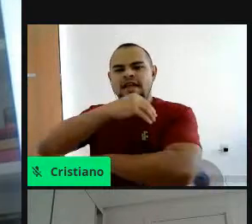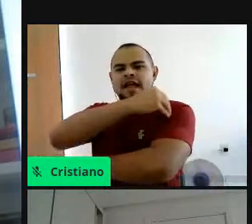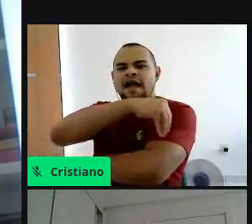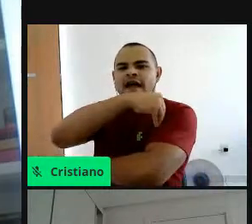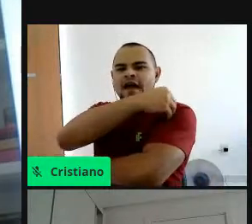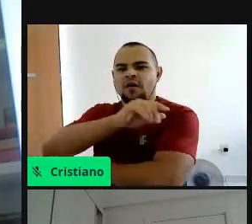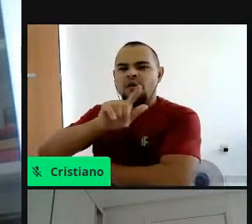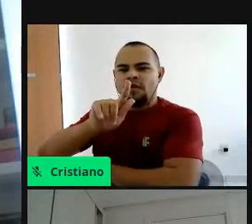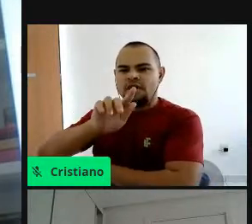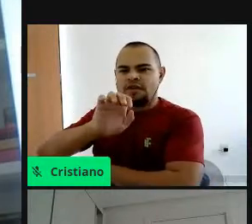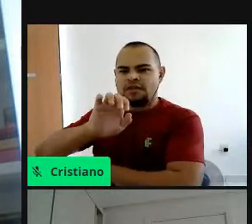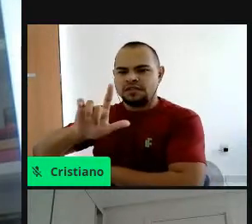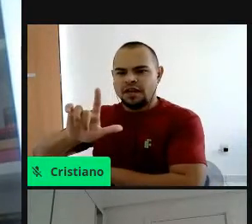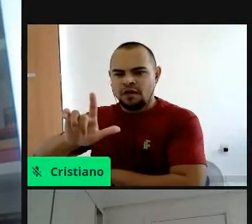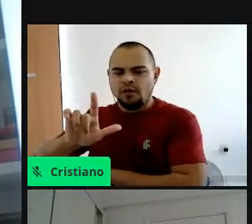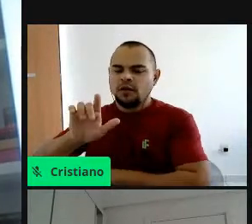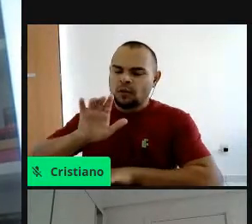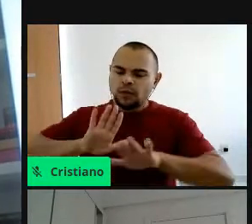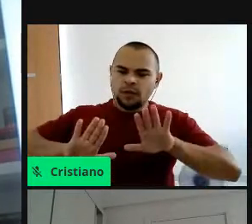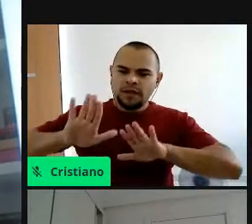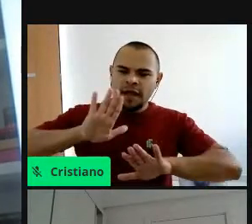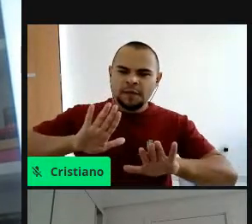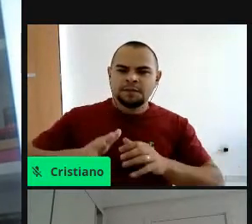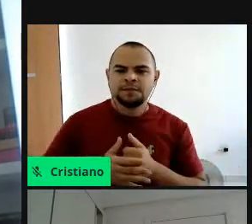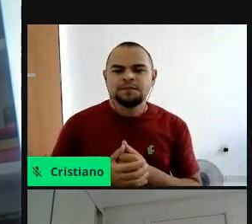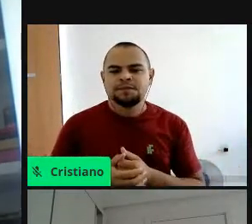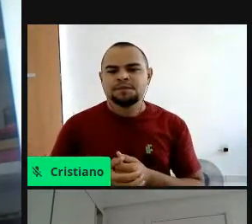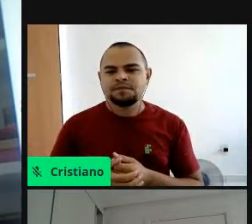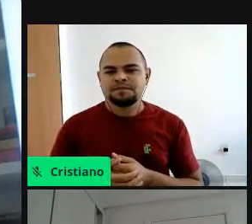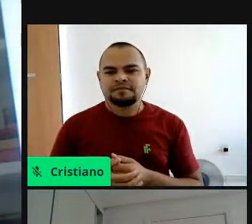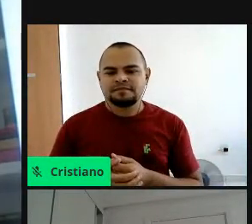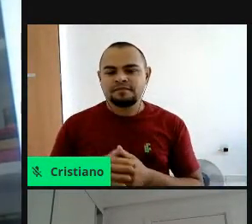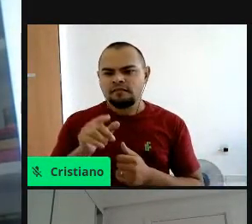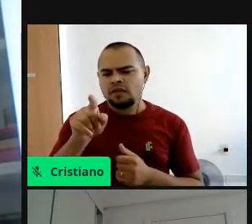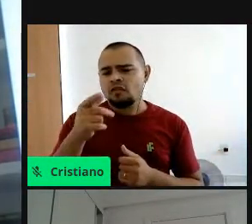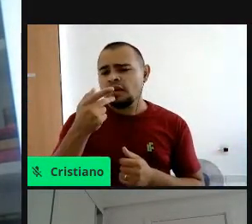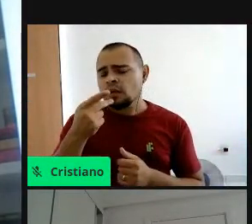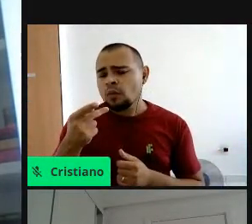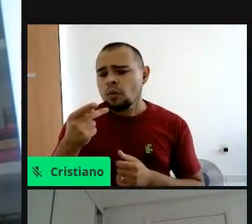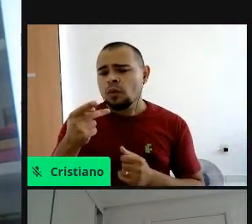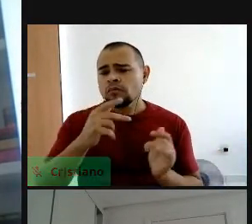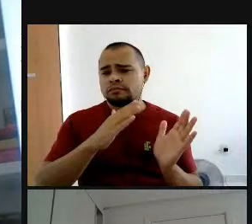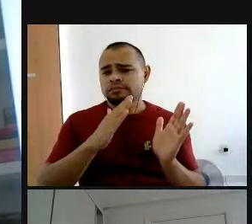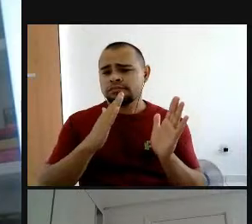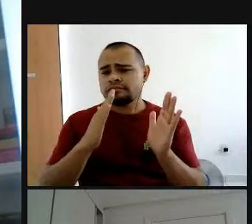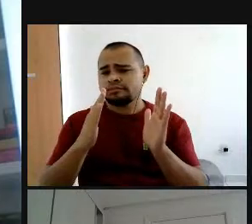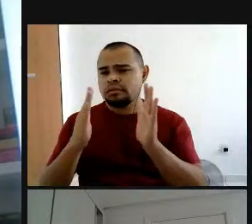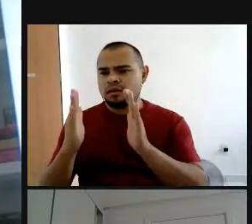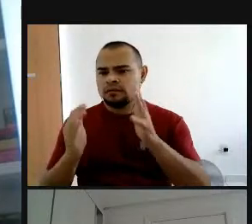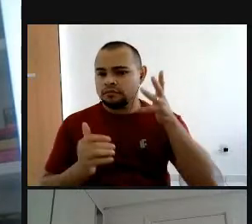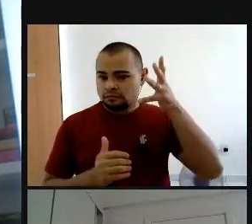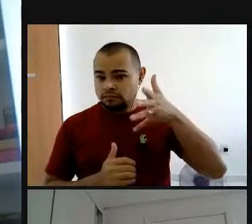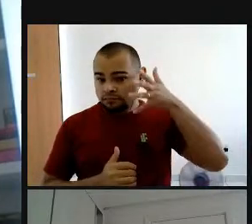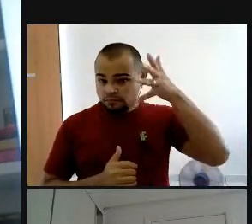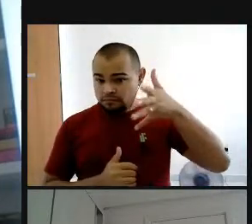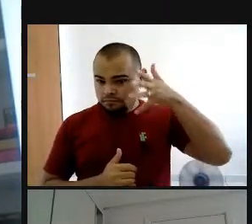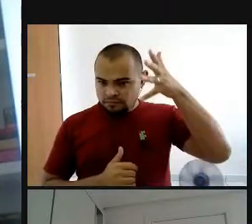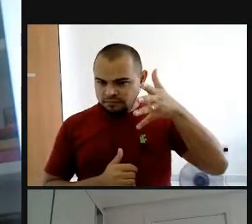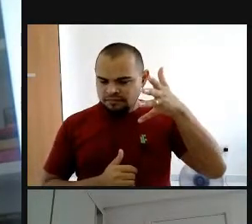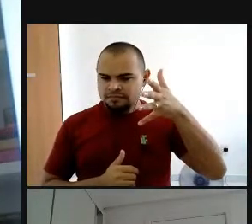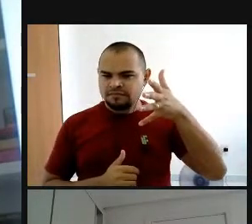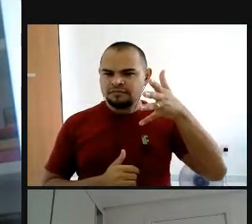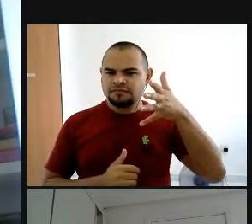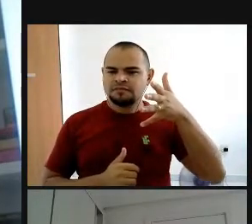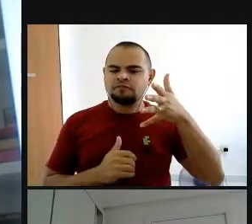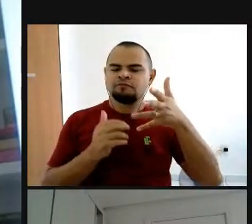ter todos esses cuidados, mas, assim, eu acho que, você disse, né, ao longo aí da apresentação, acho que uma das coisas bem